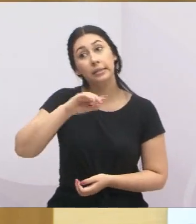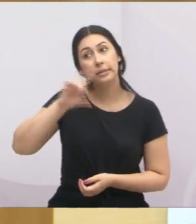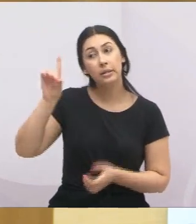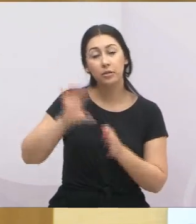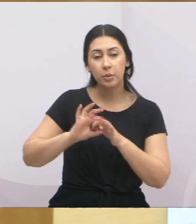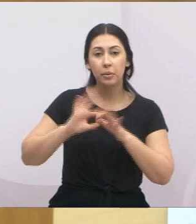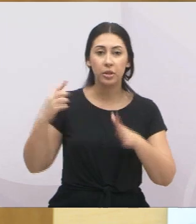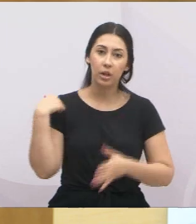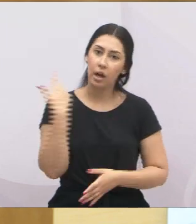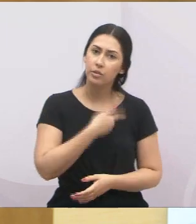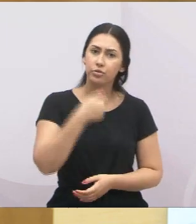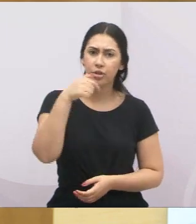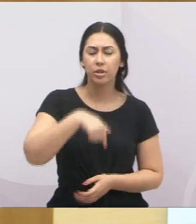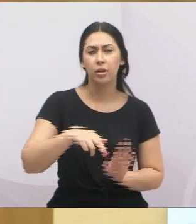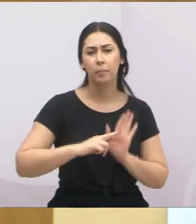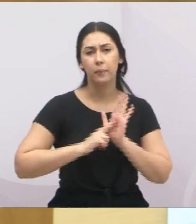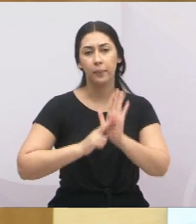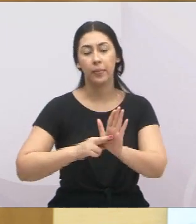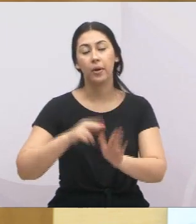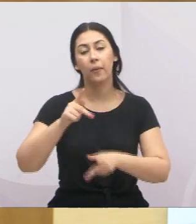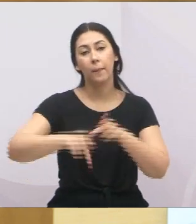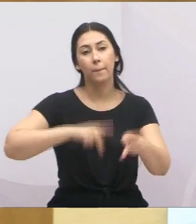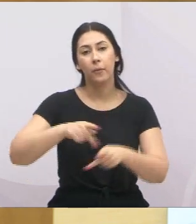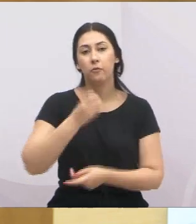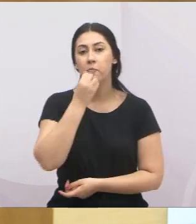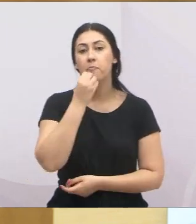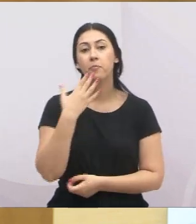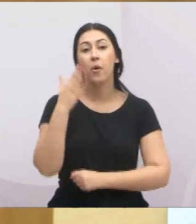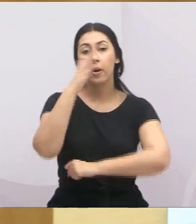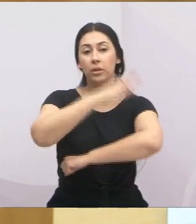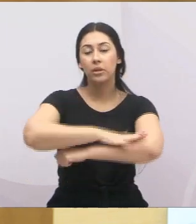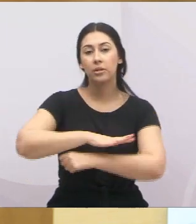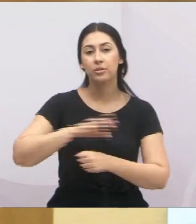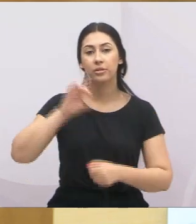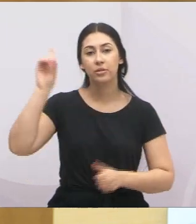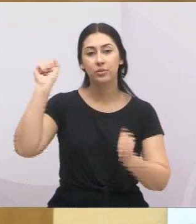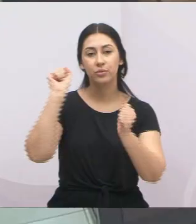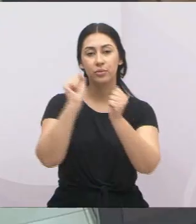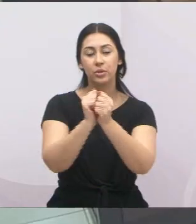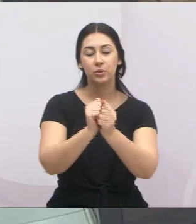aqui estaremos para falar em nome do povo e da população. Boa tarde a todos e fiquem com Deus.